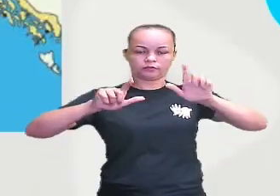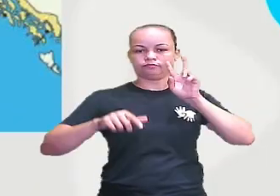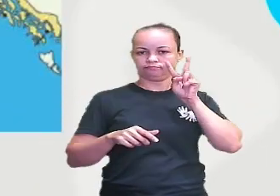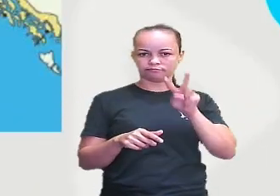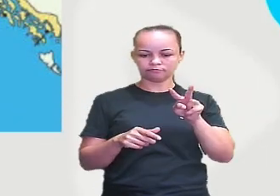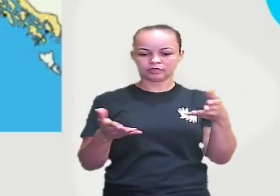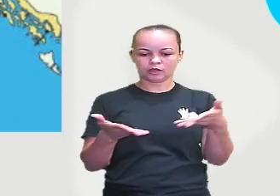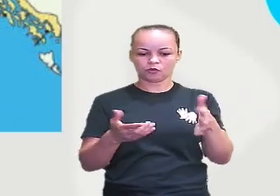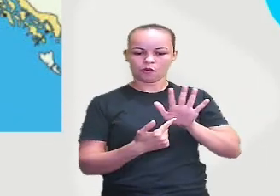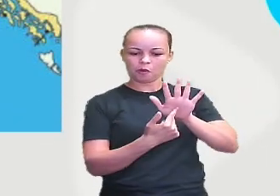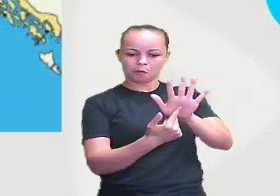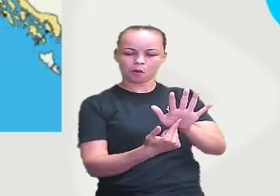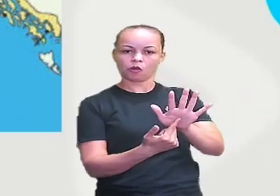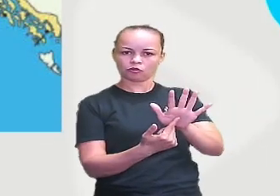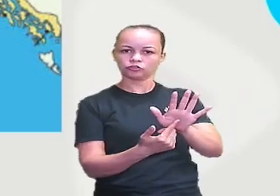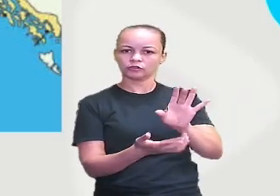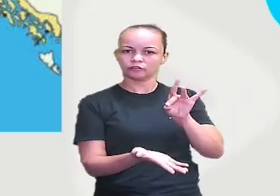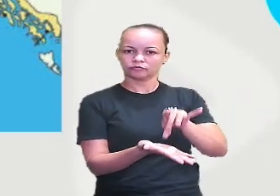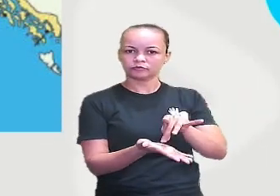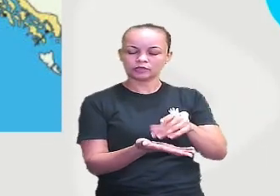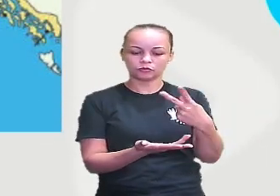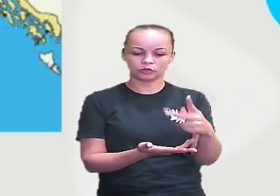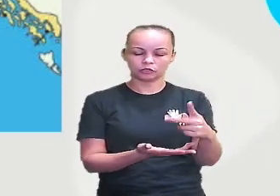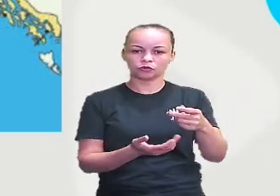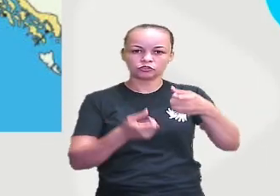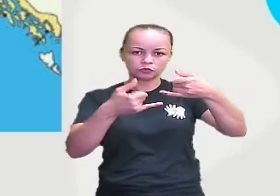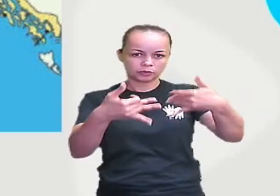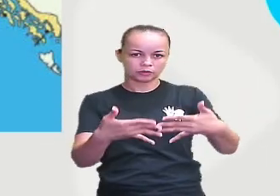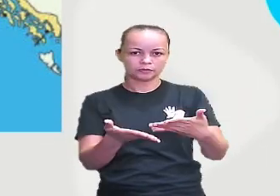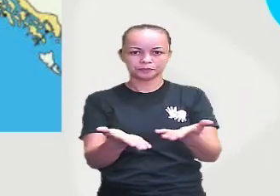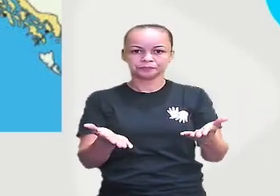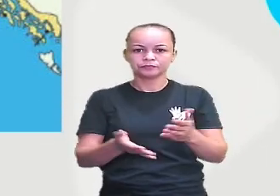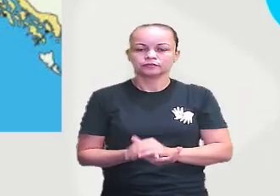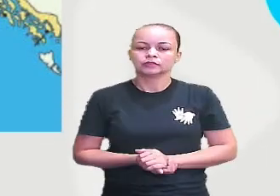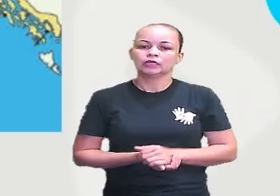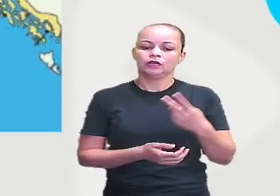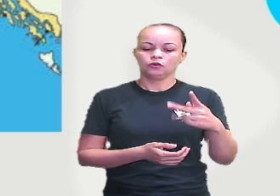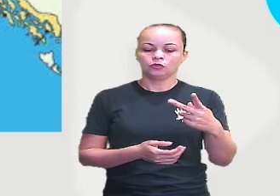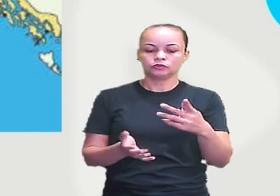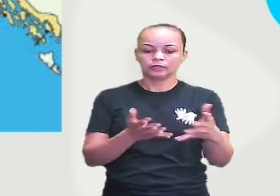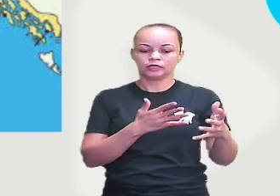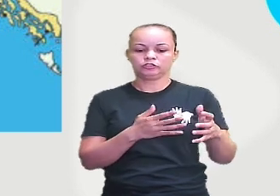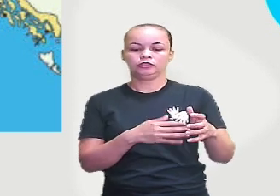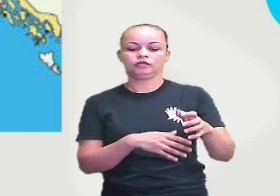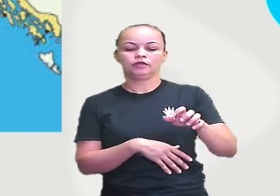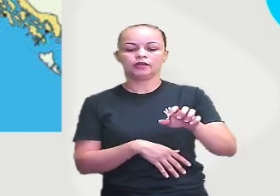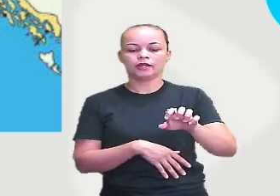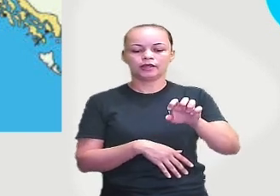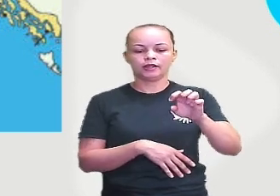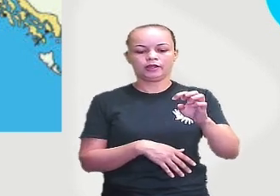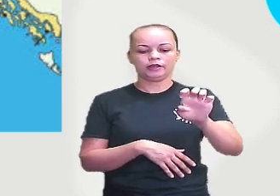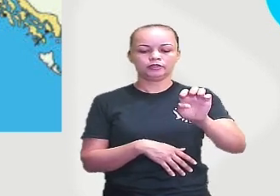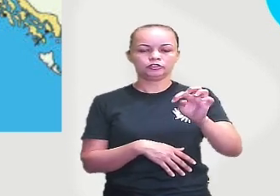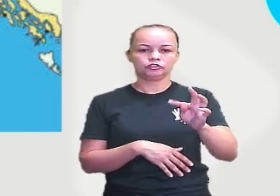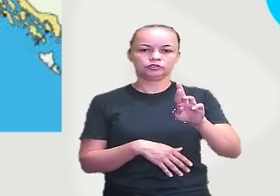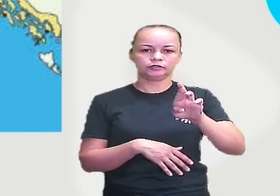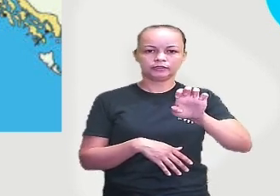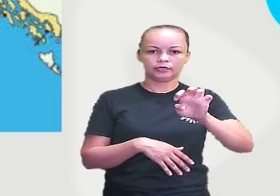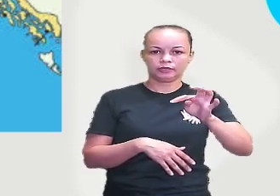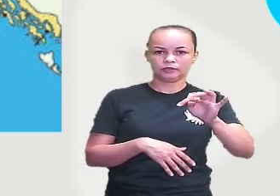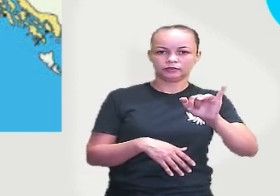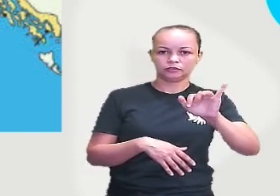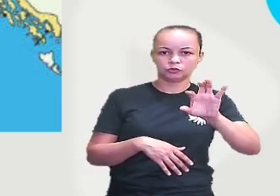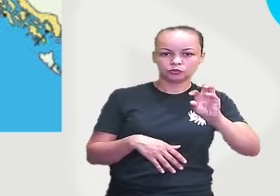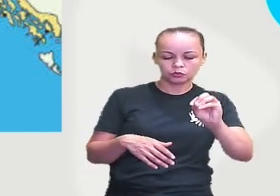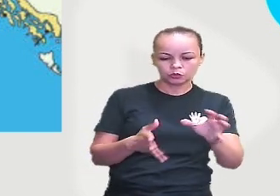mostra exatamente o que eu tô falando pra vocês. O estreito de Bering fica aí no meio, entre a Sibéria na Rússia e o Alasca,